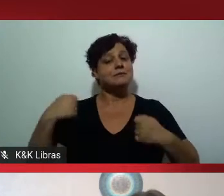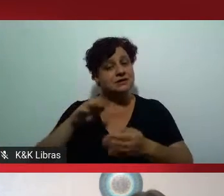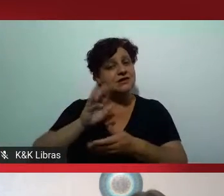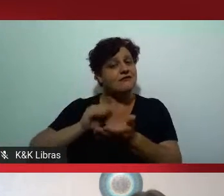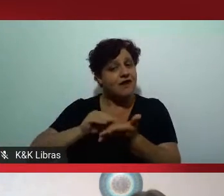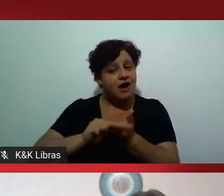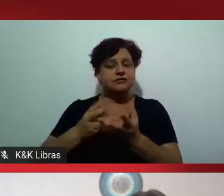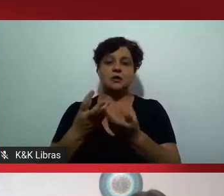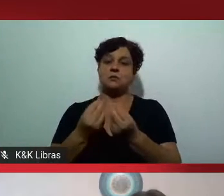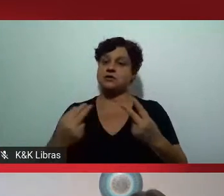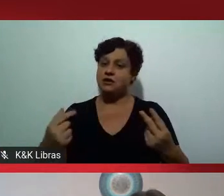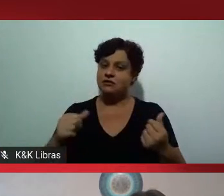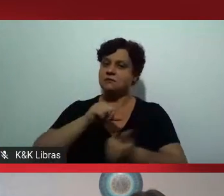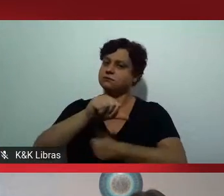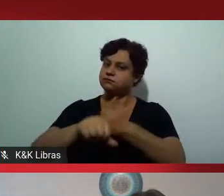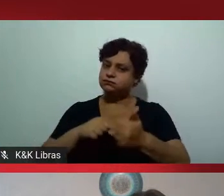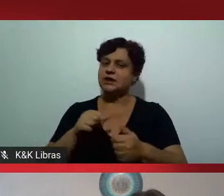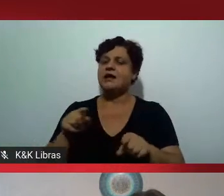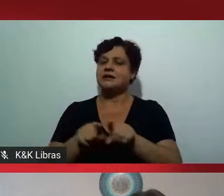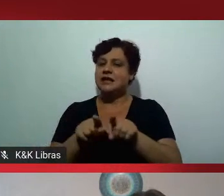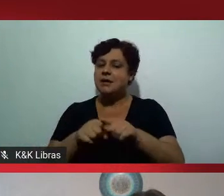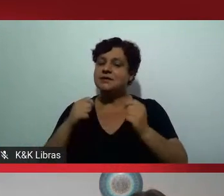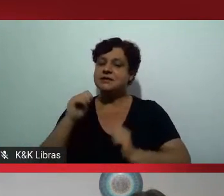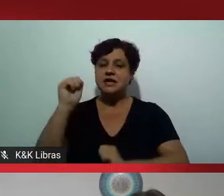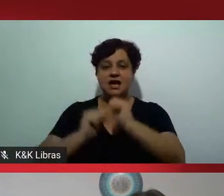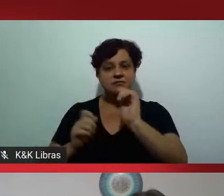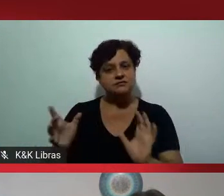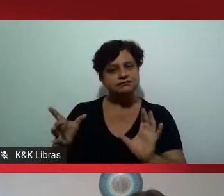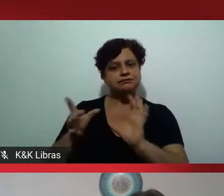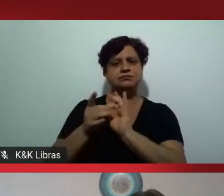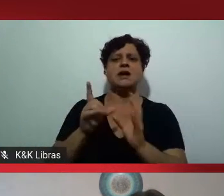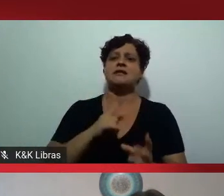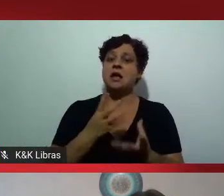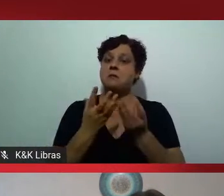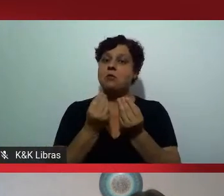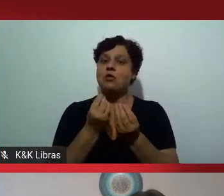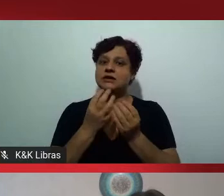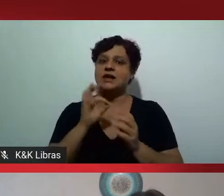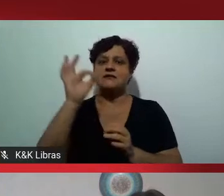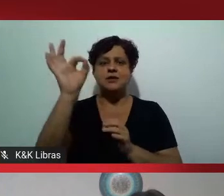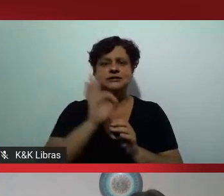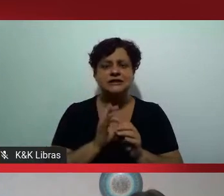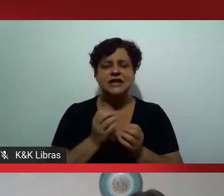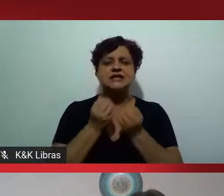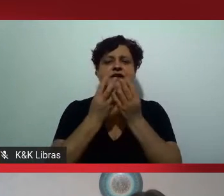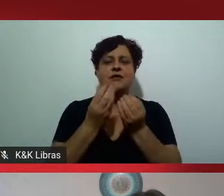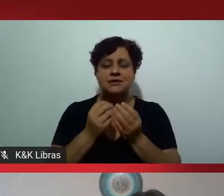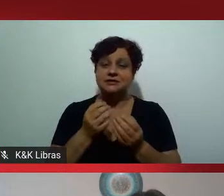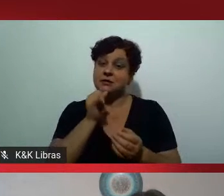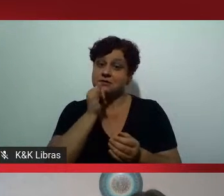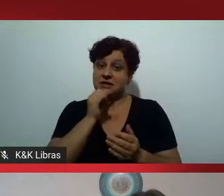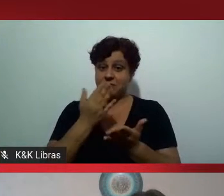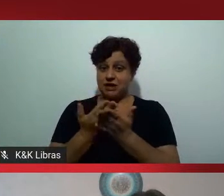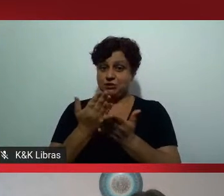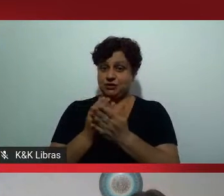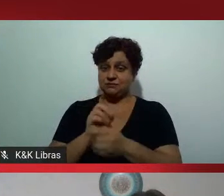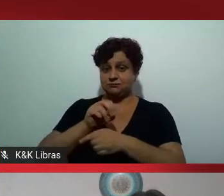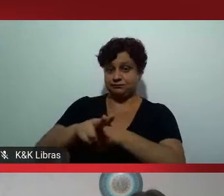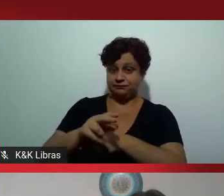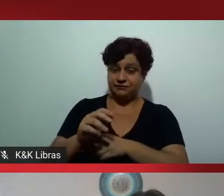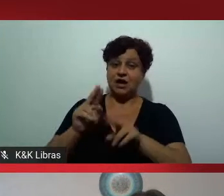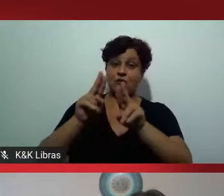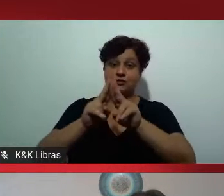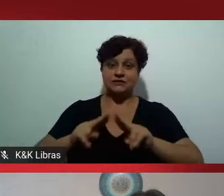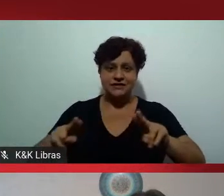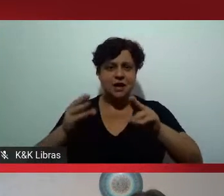pequena, de uma ou outra empresa. Nós temos todos os dados mostrando que estudantes que chegam na universidade em situação de muita